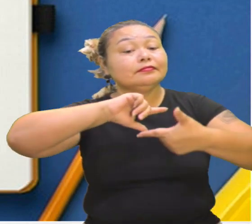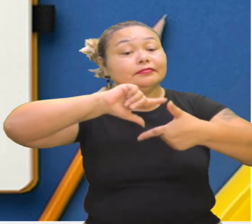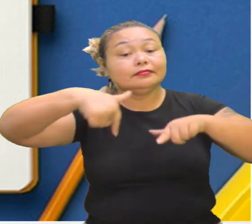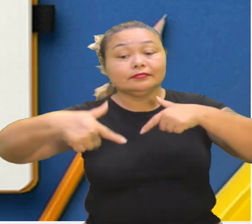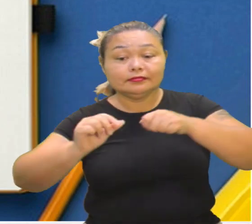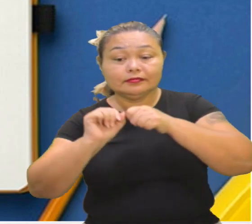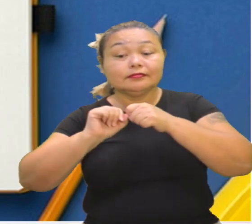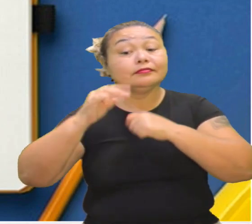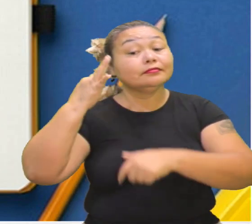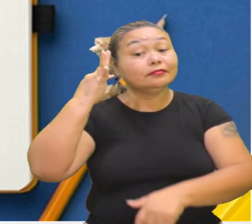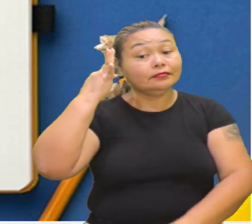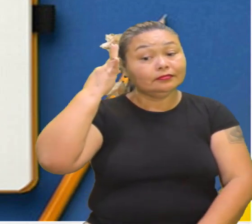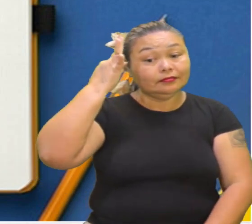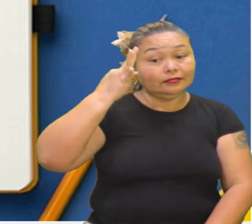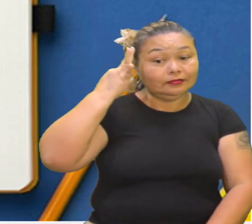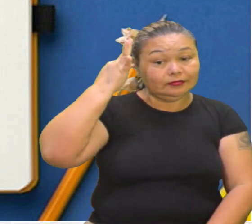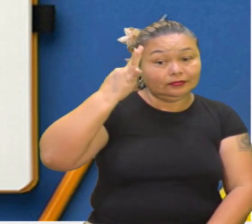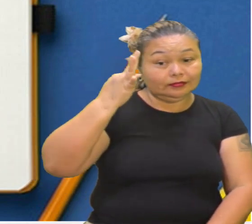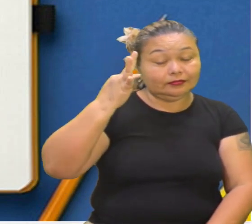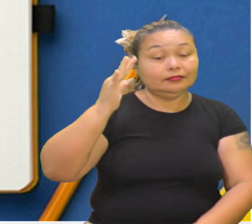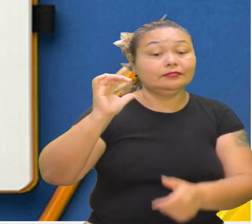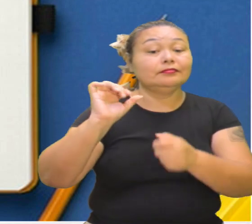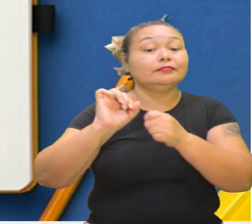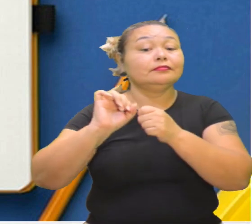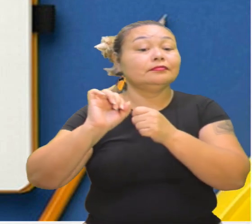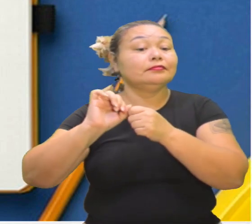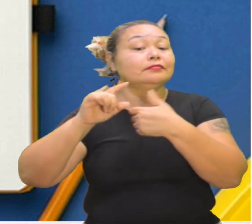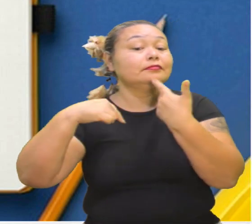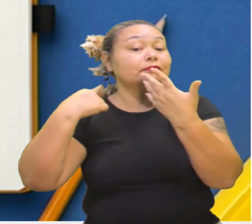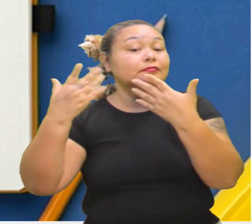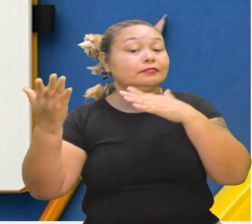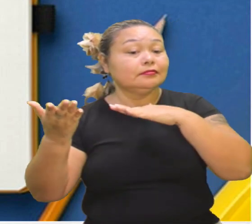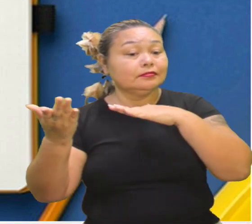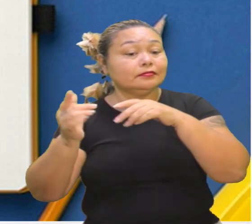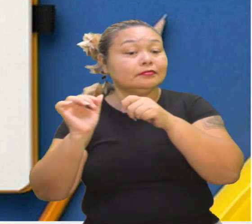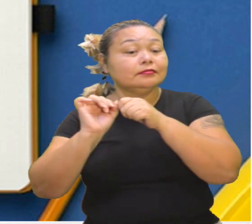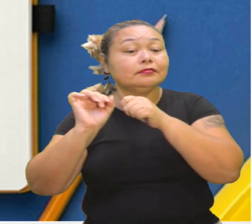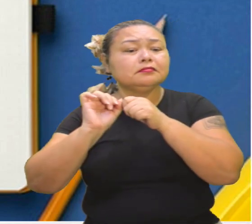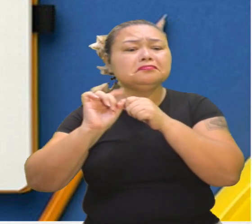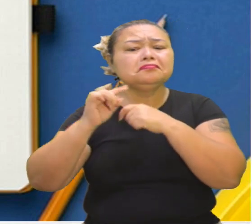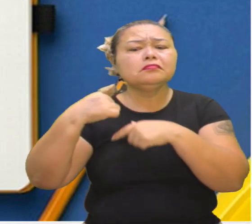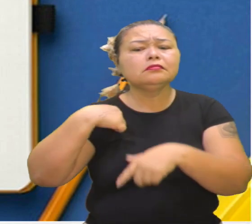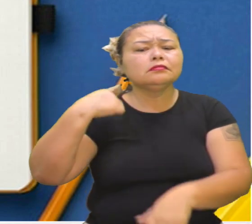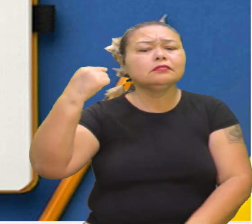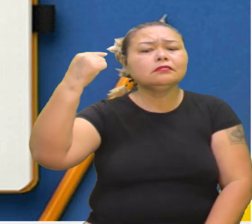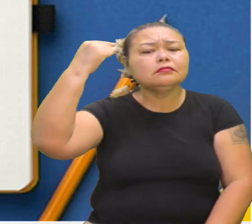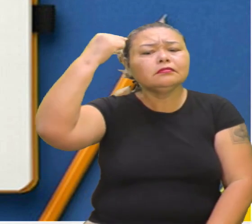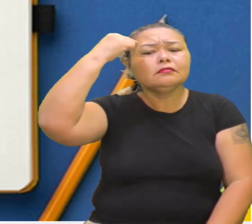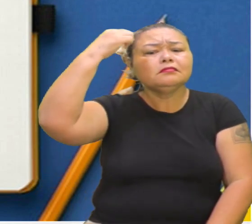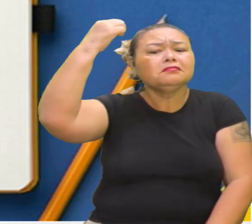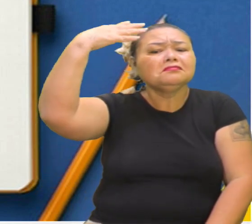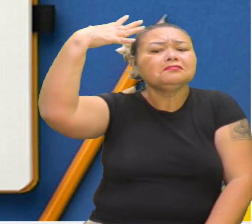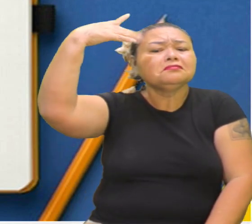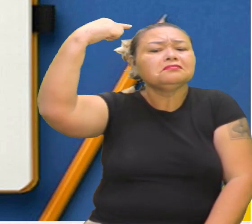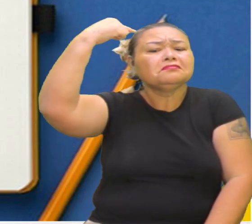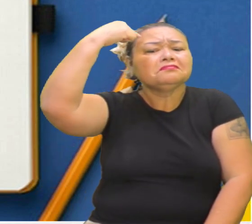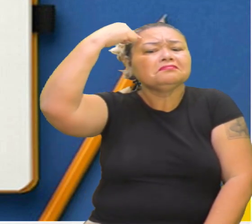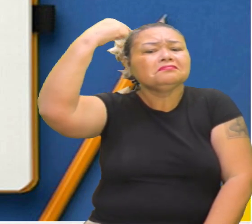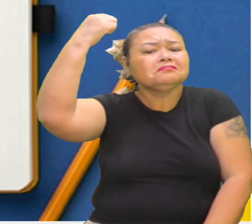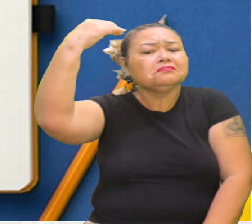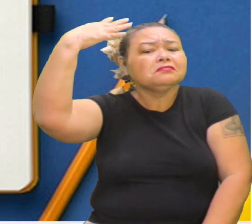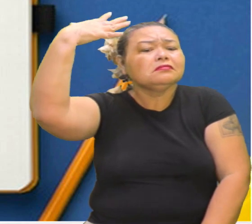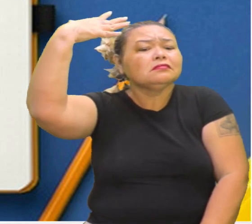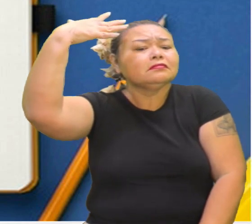e a filosofia moderna, o iluminismo, né? Vocês vão saber o que é iluminismo filosófico. Aí,